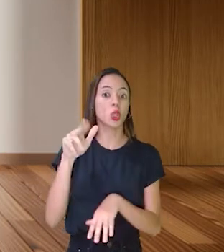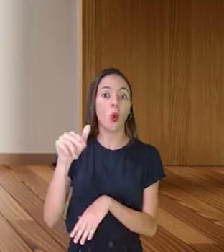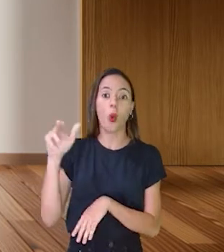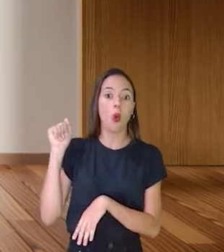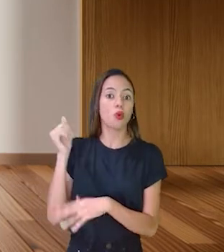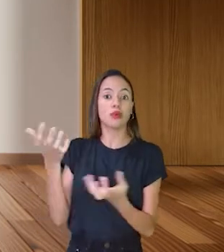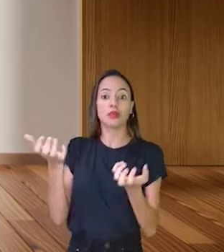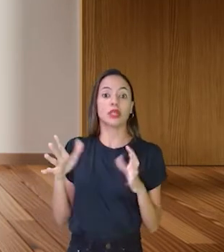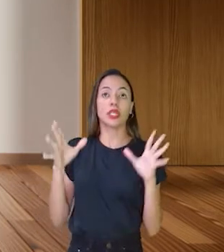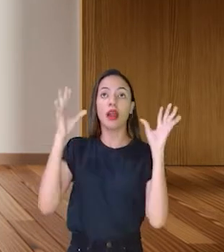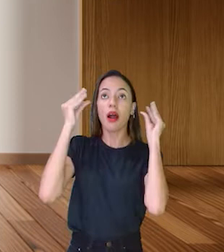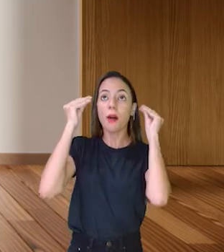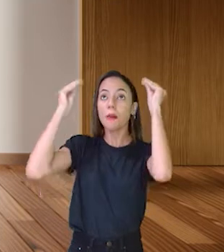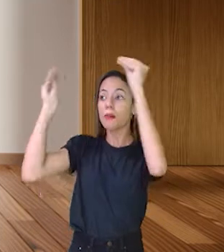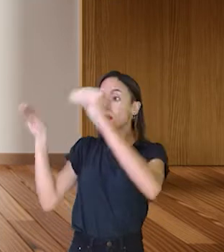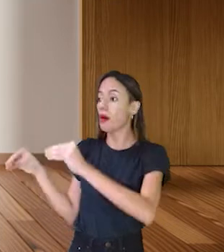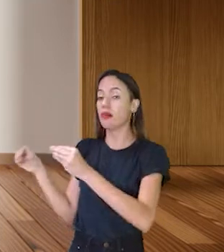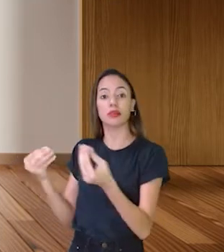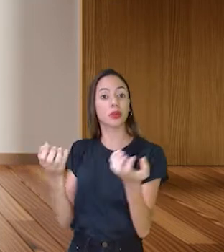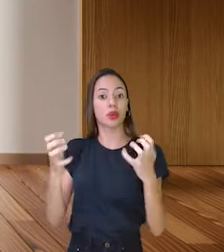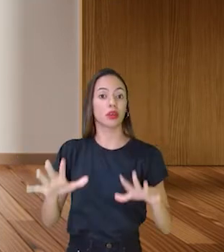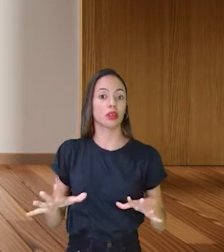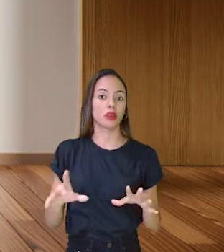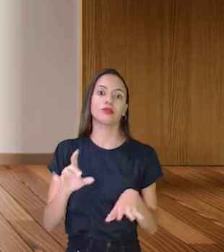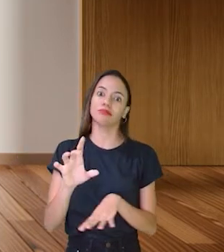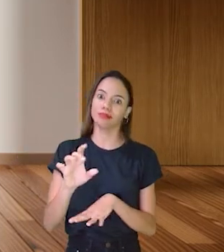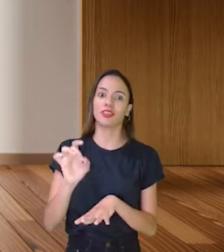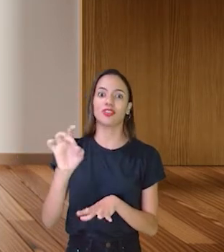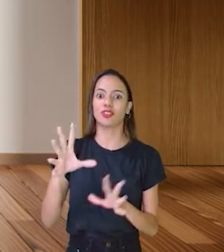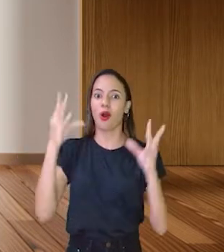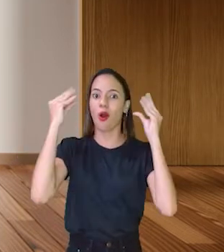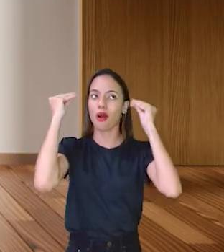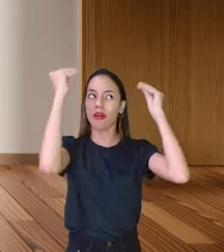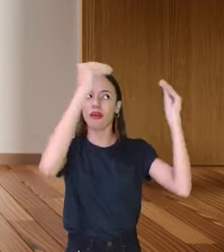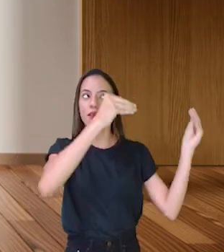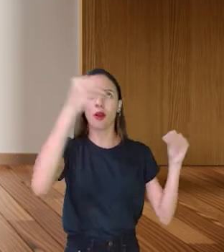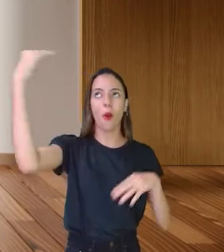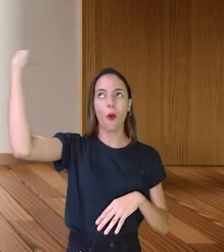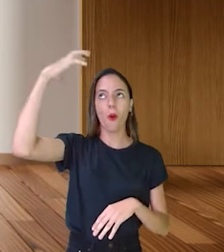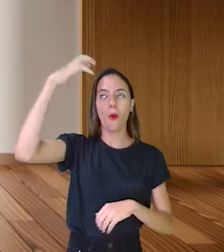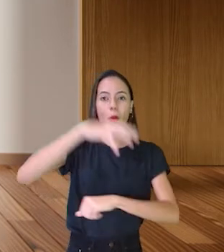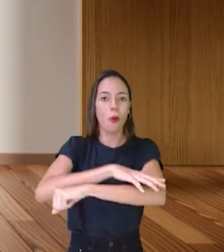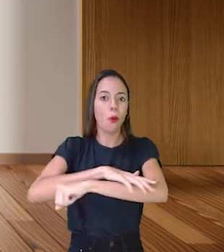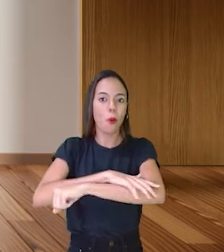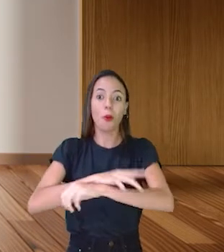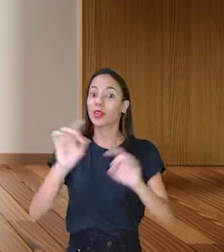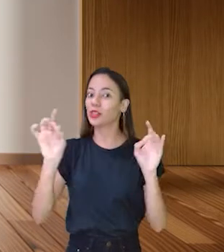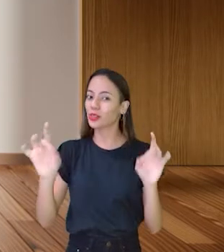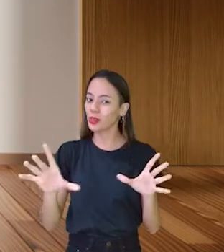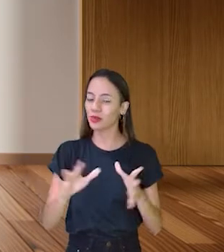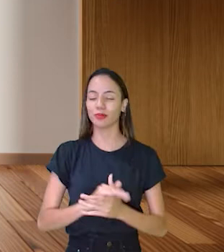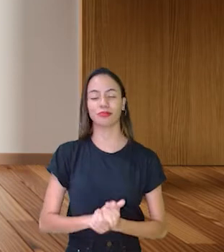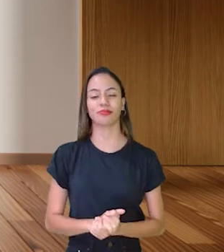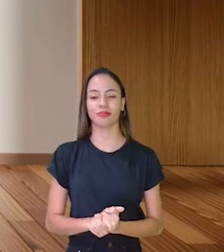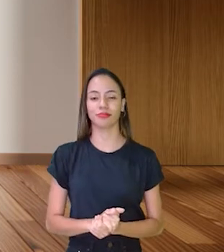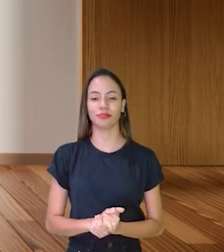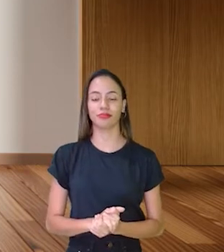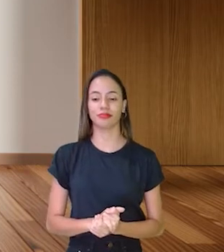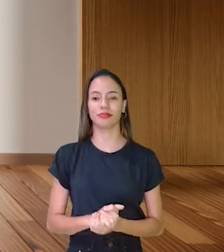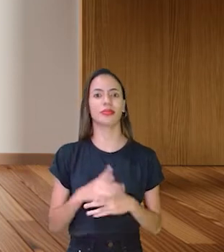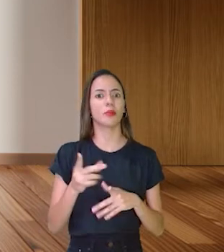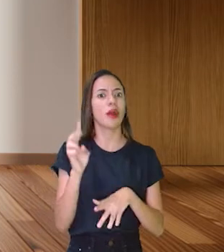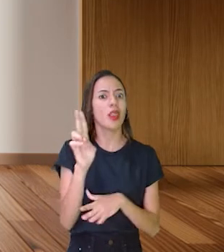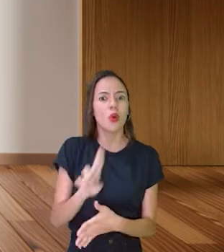mais quis tirar. Só tirava, claro, para tomar banho, né? Olha, mas ela usou